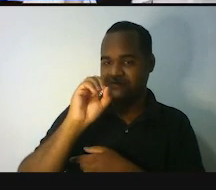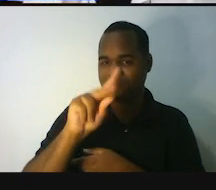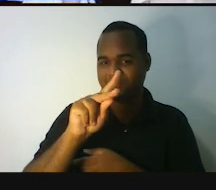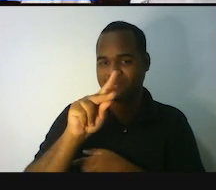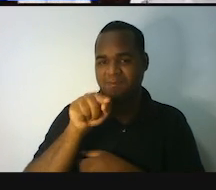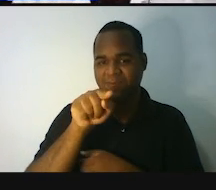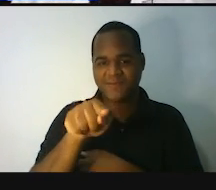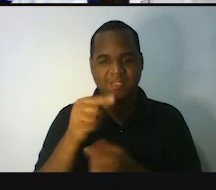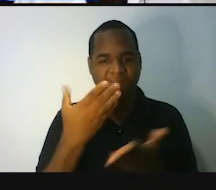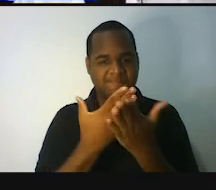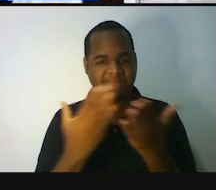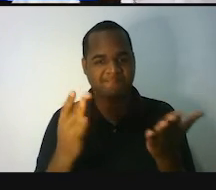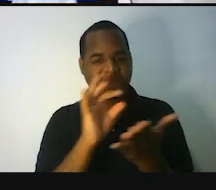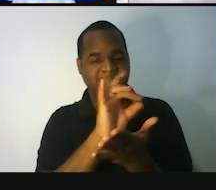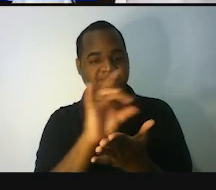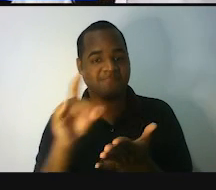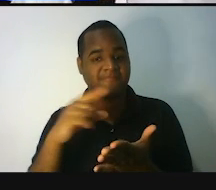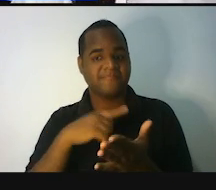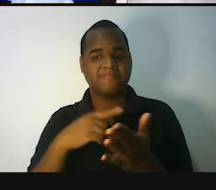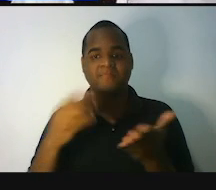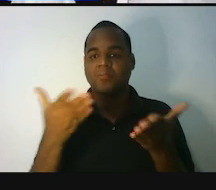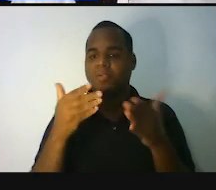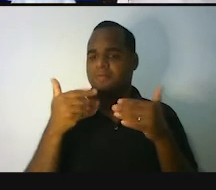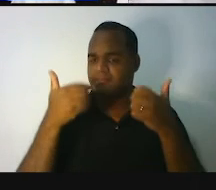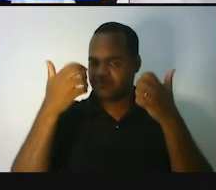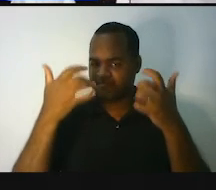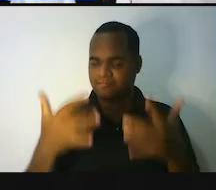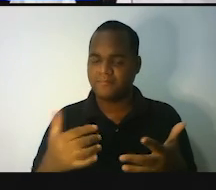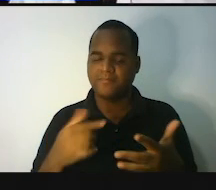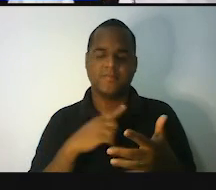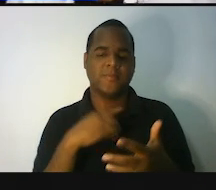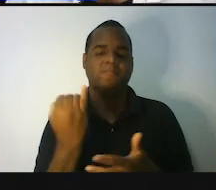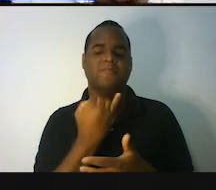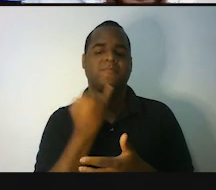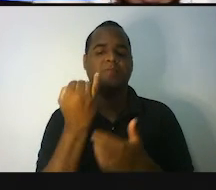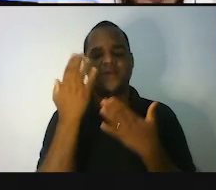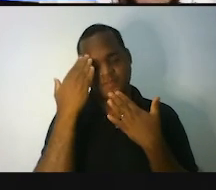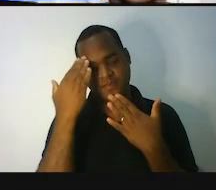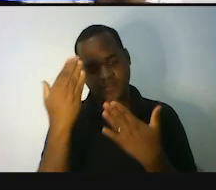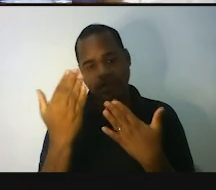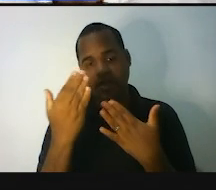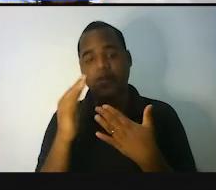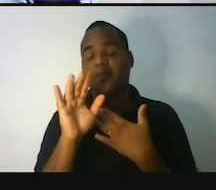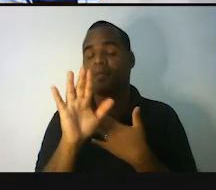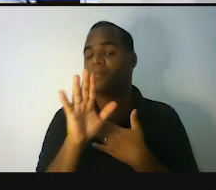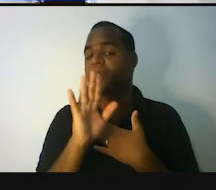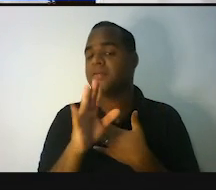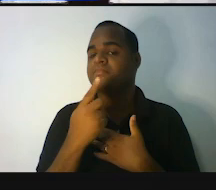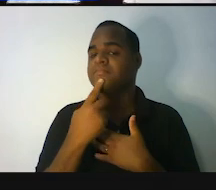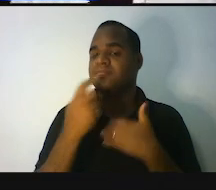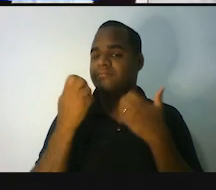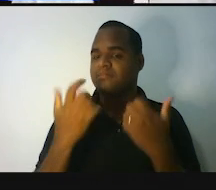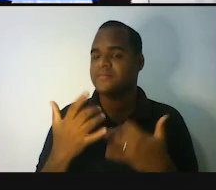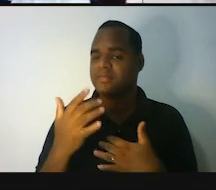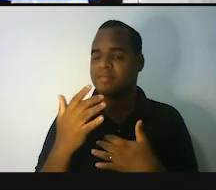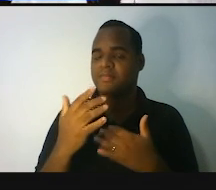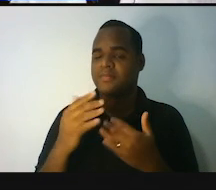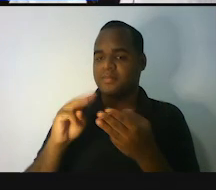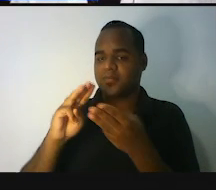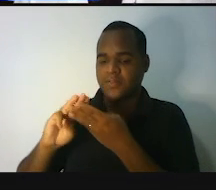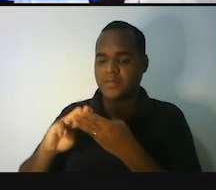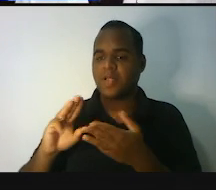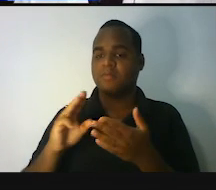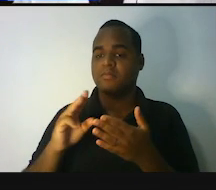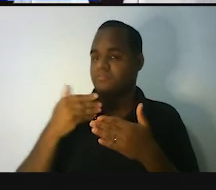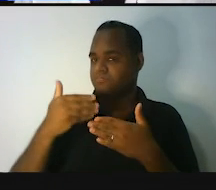para vocês, certo? Desde já. Muito obrigado, mas vamos enxergar a